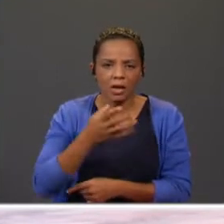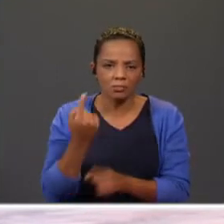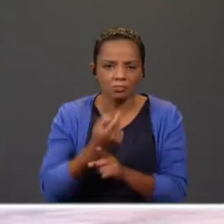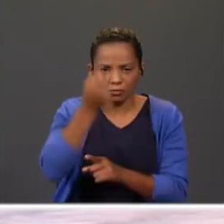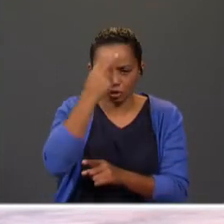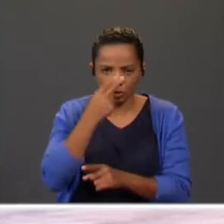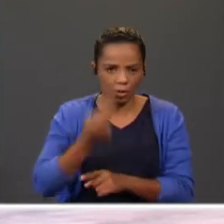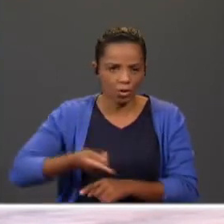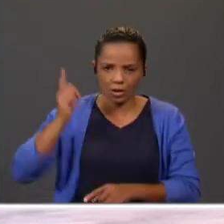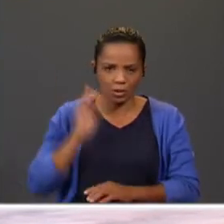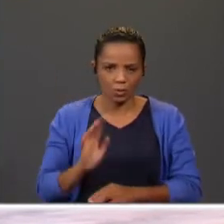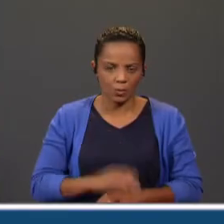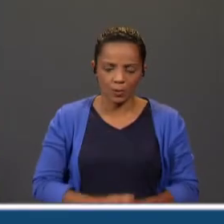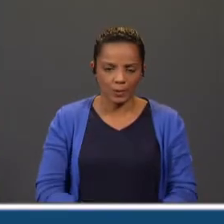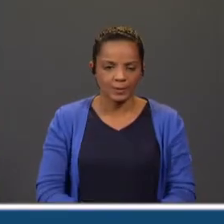facto histórico.